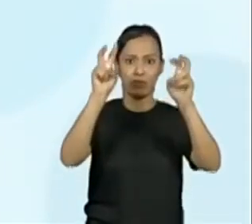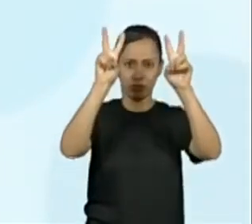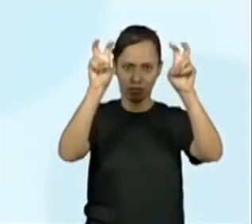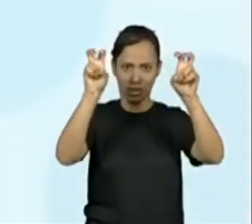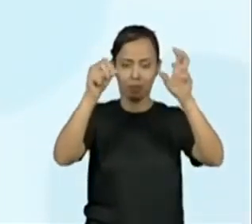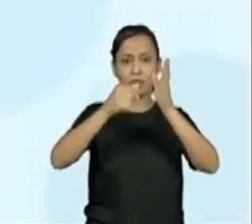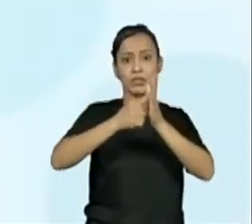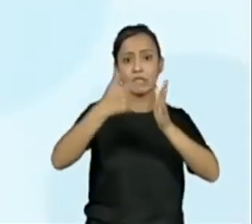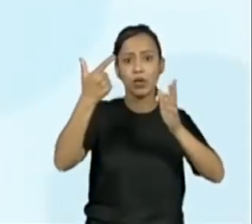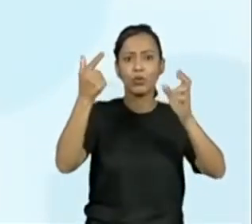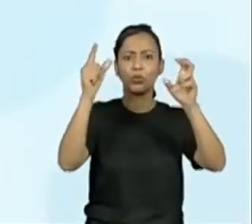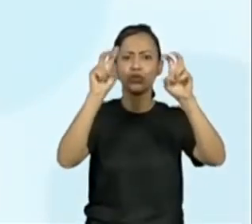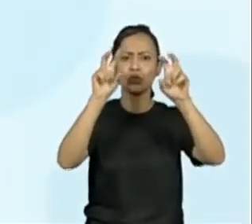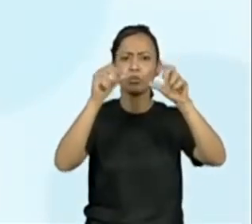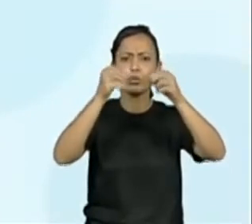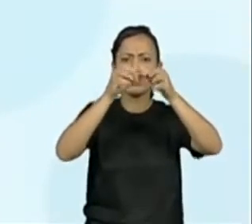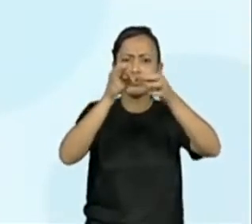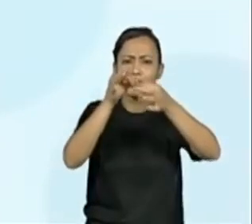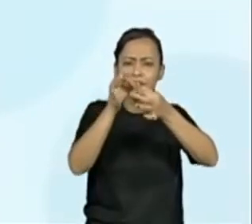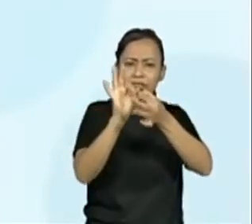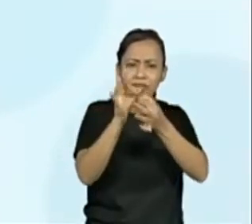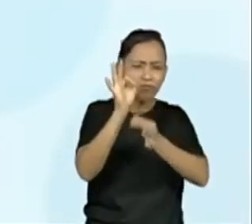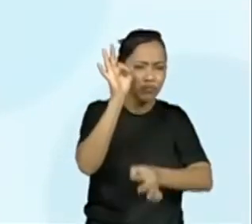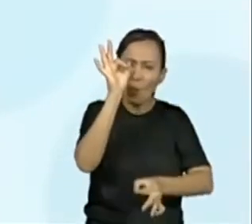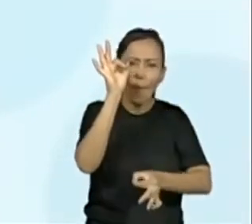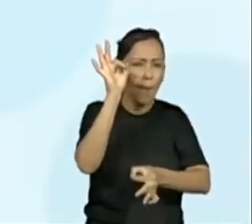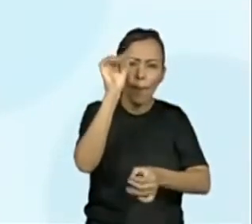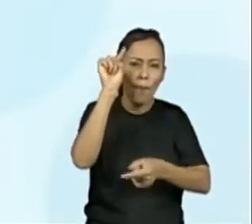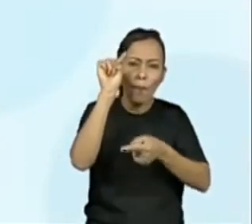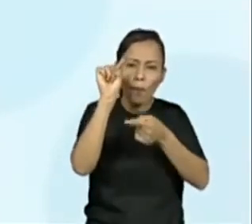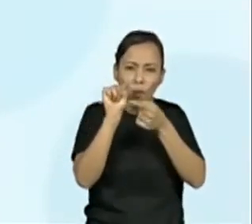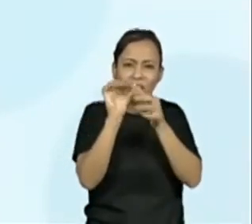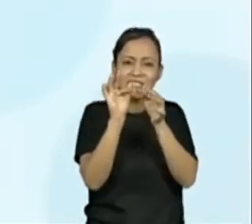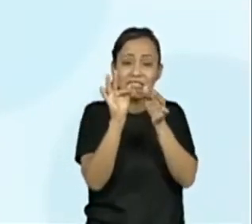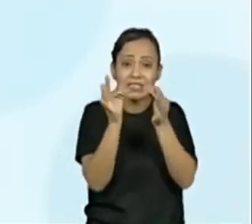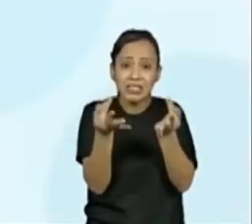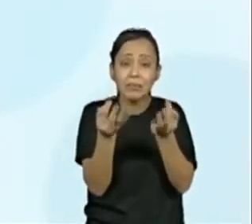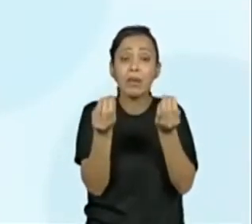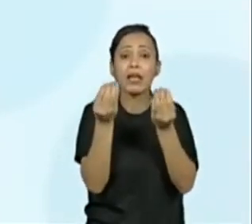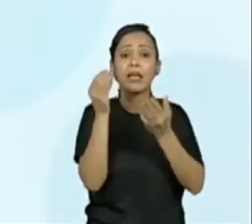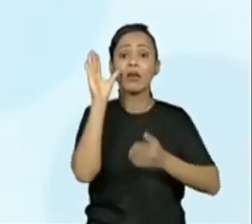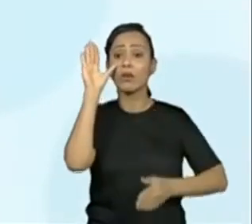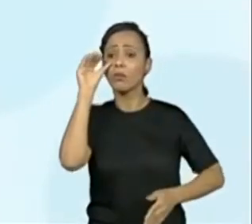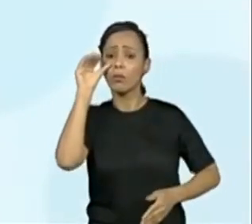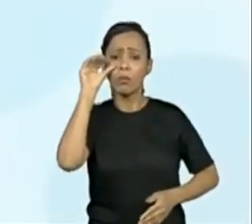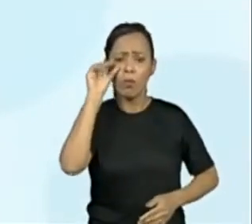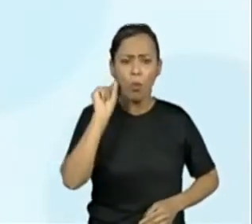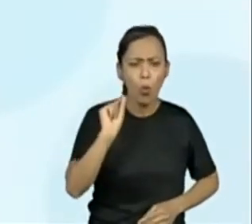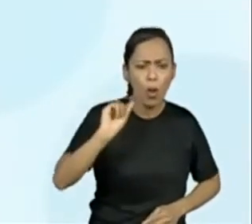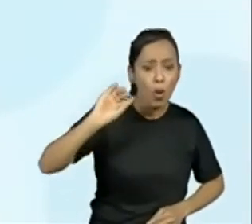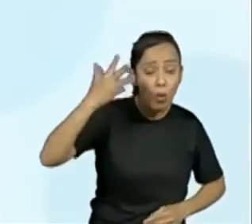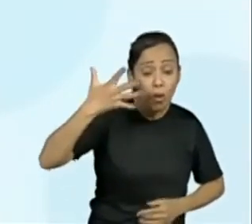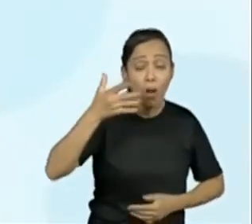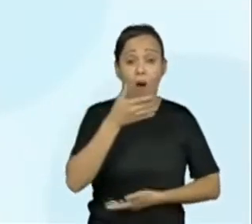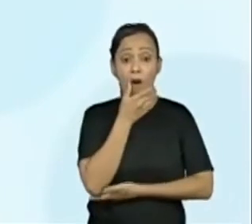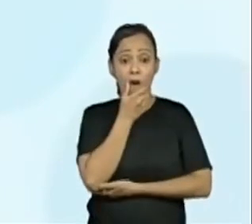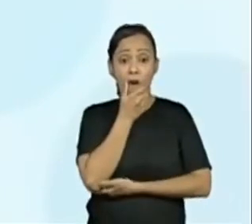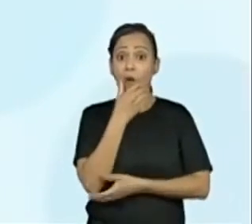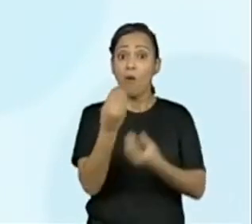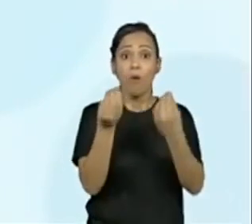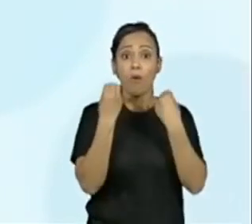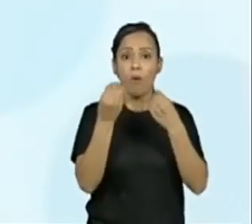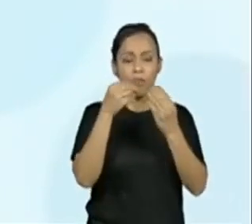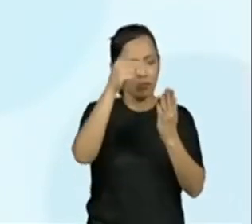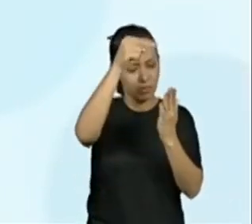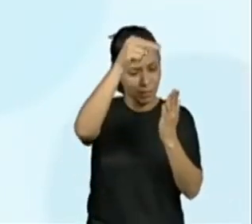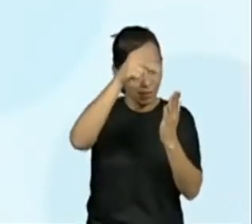leitor para a notícia, ampliando o título. Vem escrito com letras intermediárias, menores